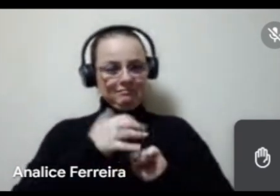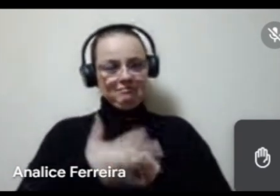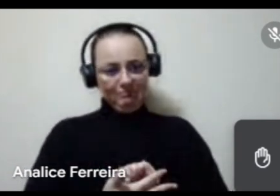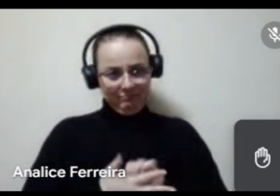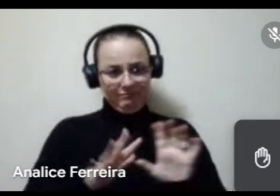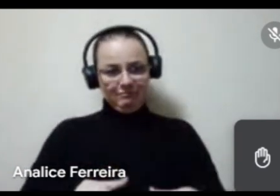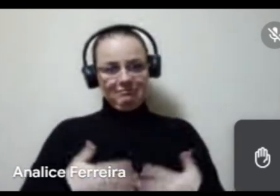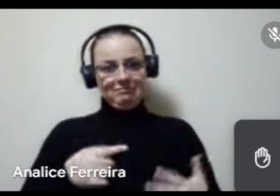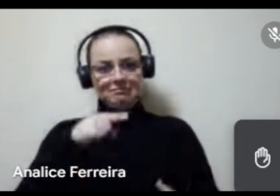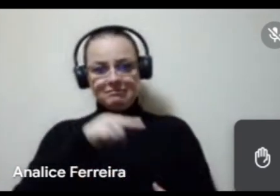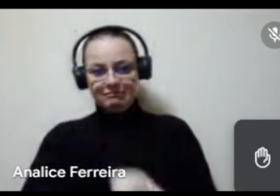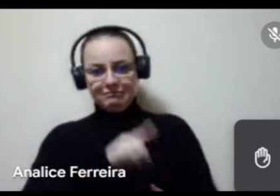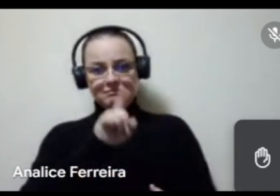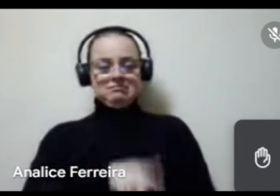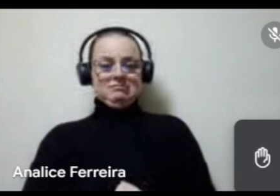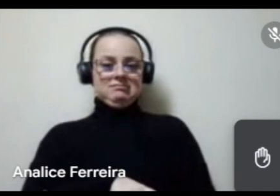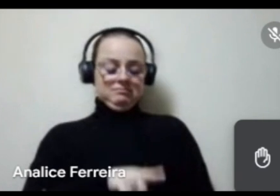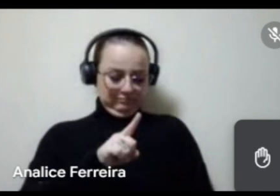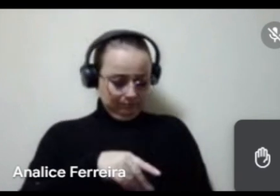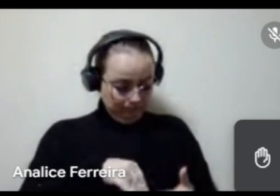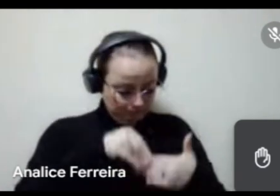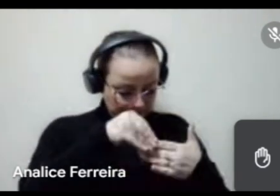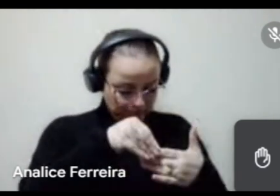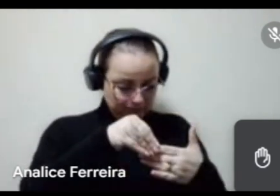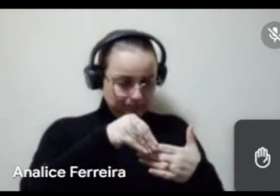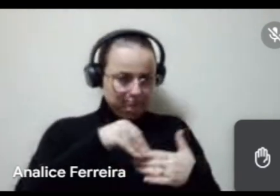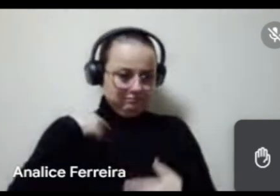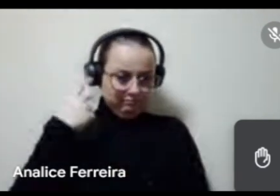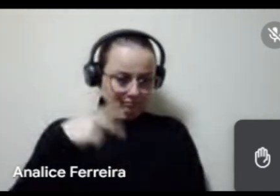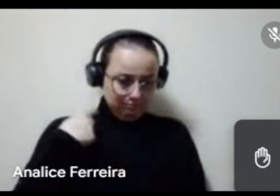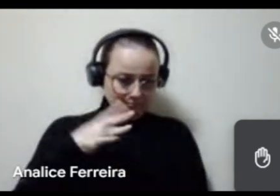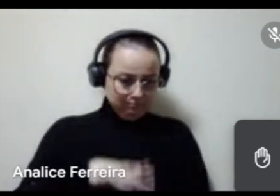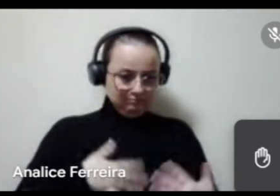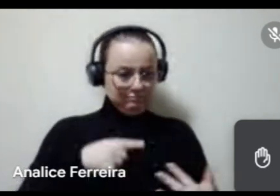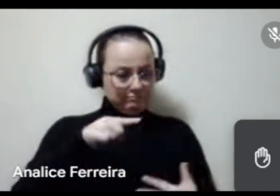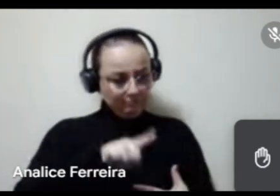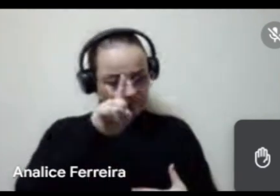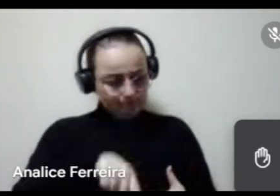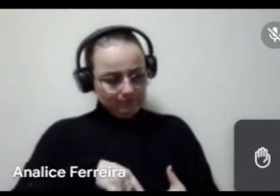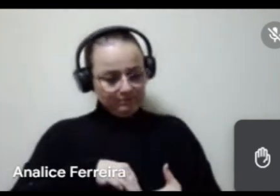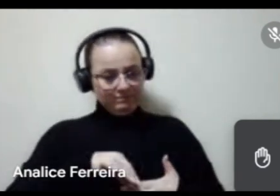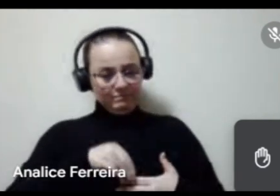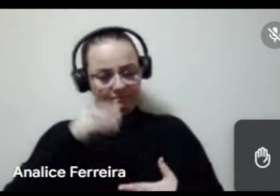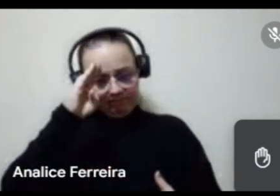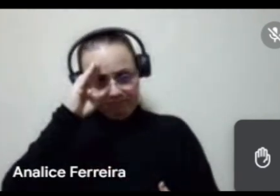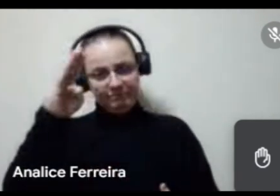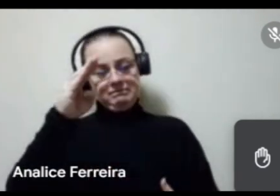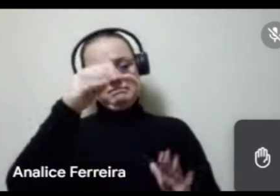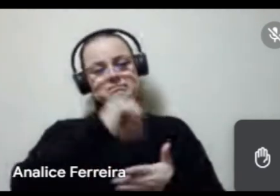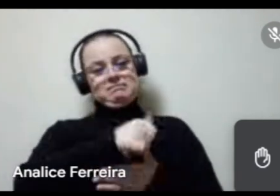Então, que esse seja, assim, é um dos princípios da política, então, que esse seja um dos principais parâmetros que esse recurso